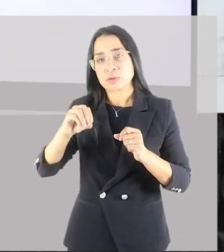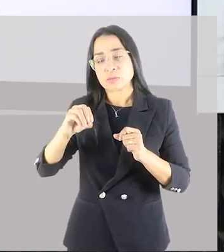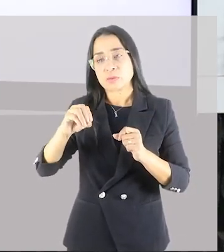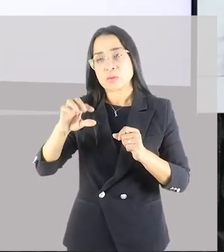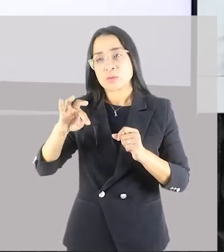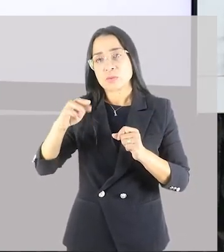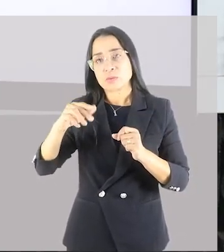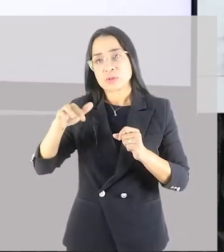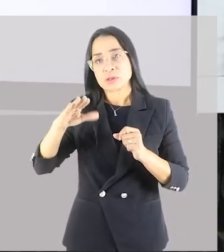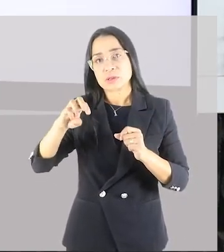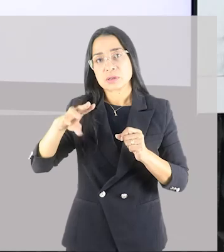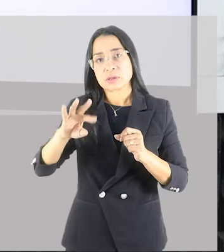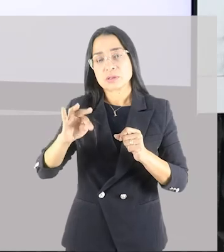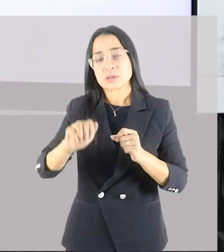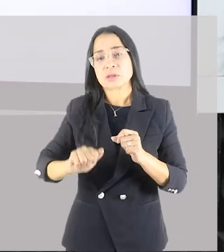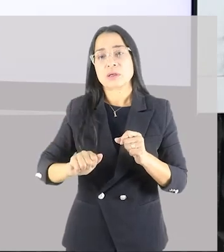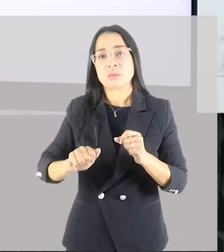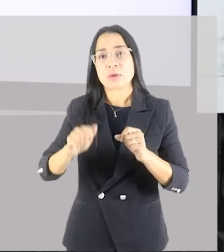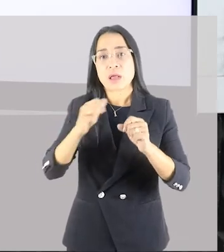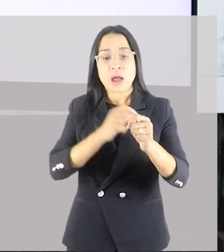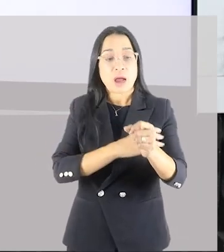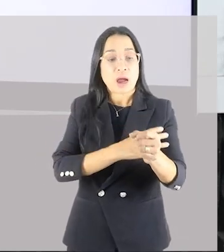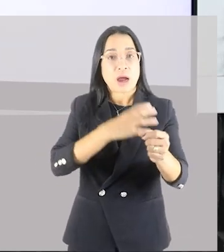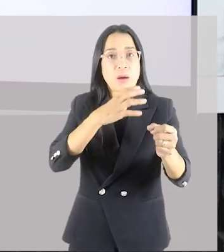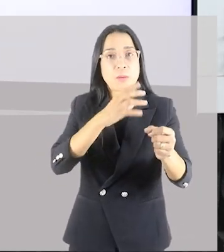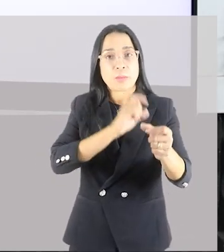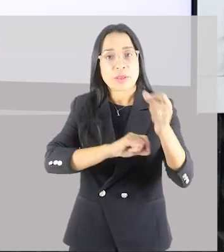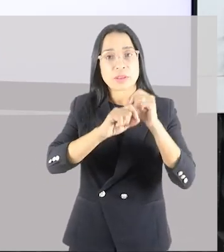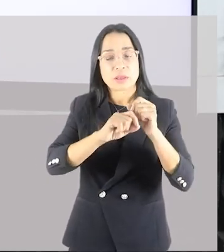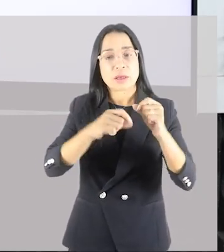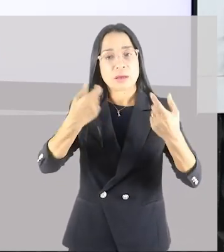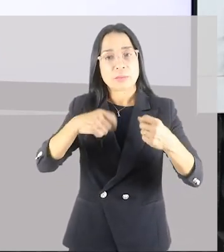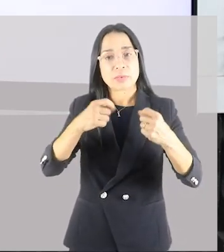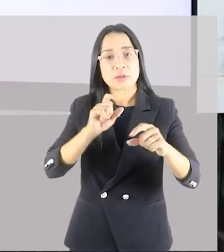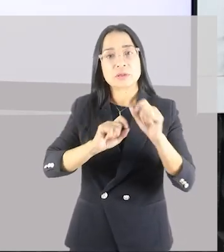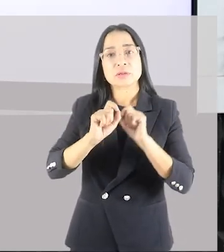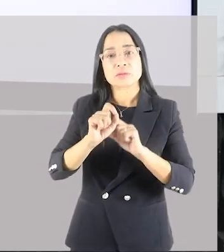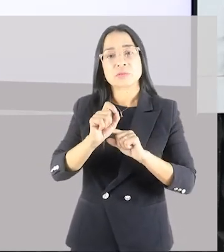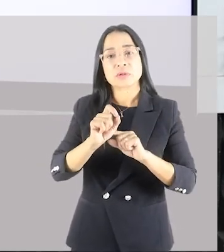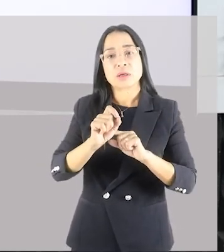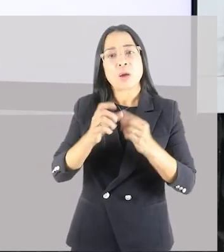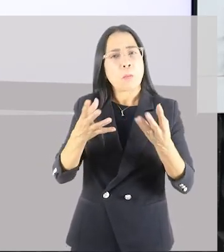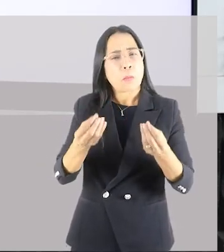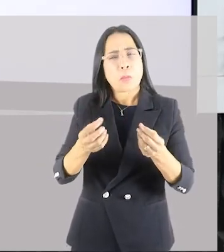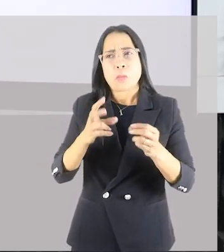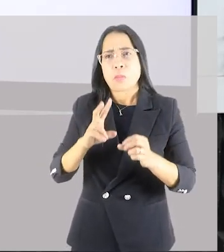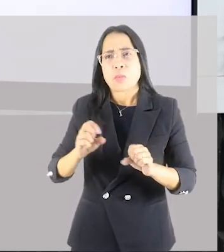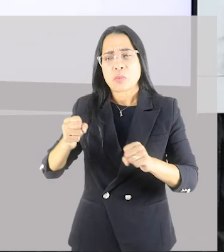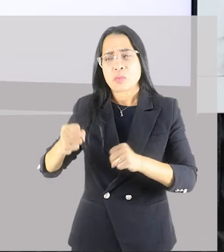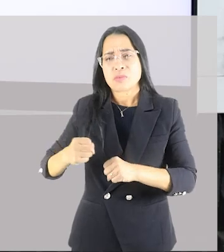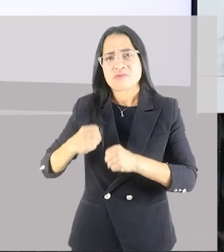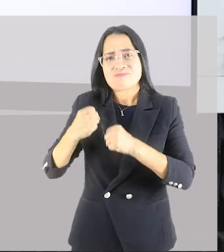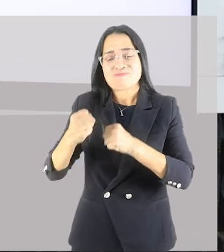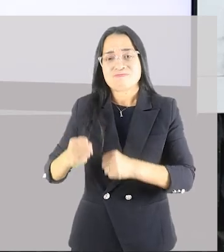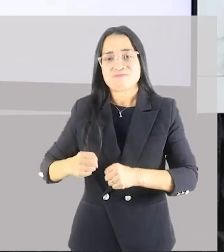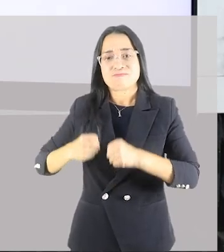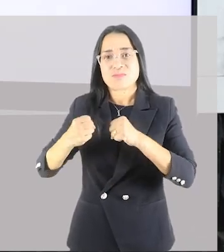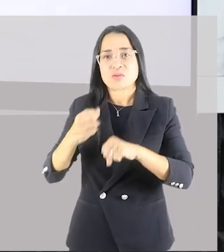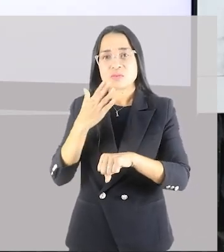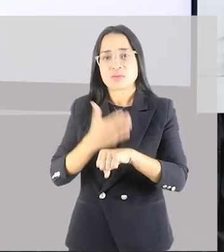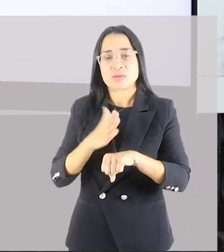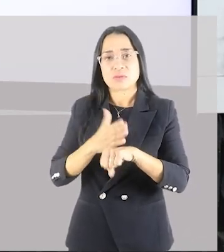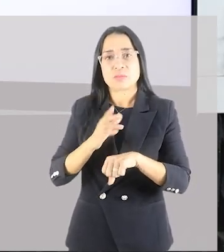aumentar aquela massa muscular que já é grande, ele precisa de muito esforço, muito treinamento para ele